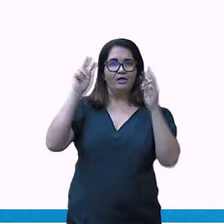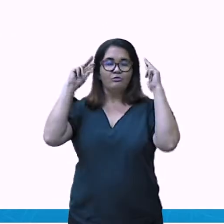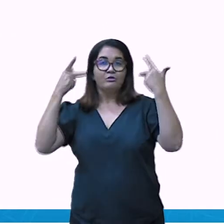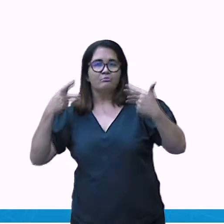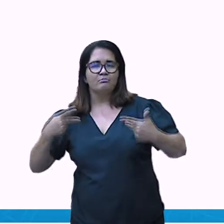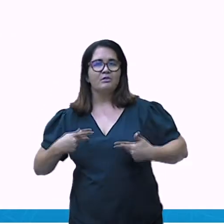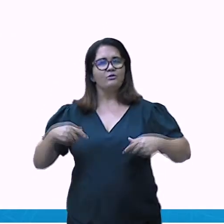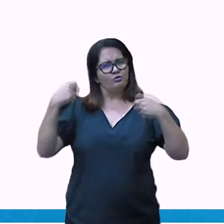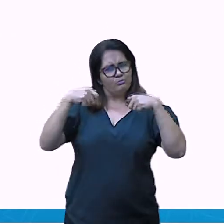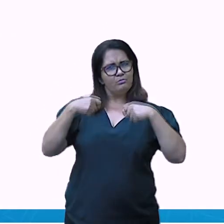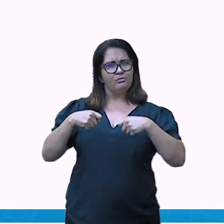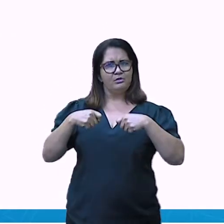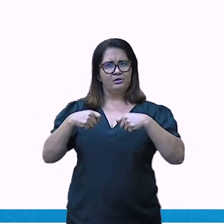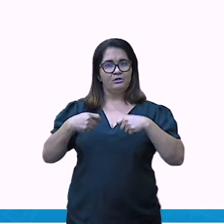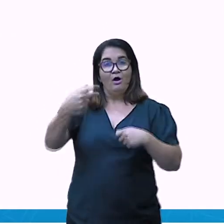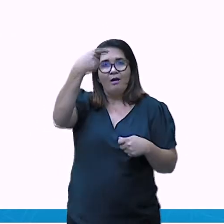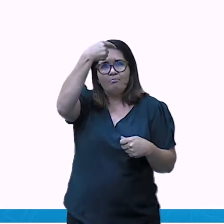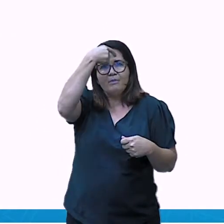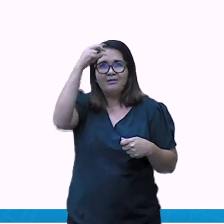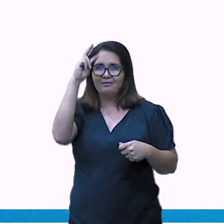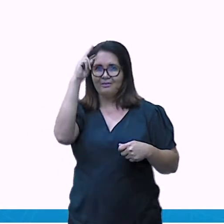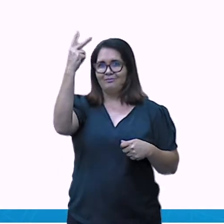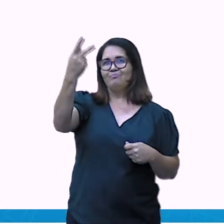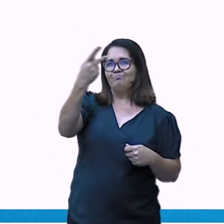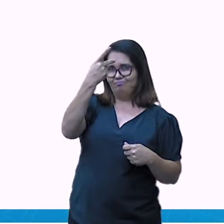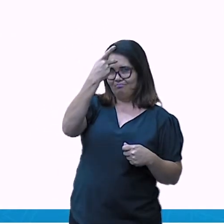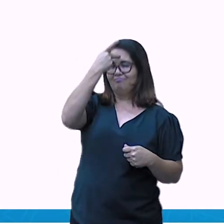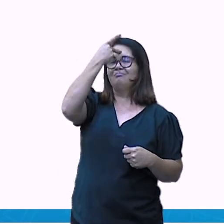forma de lidar com resíduos gerados.